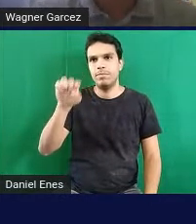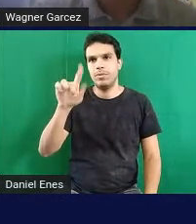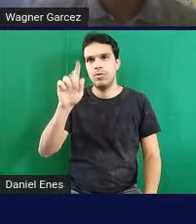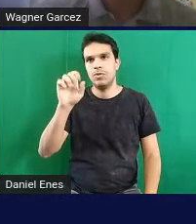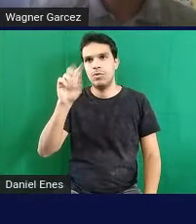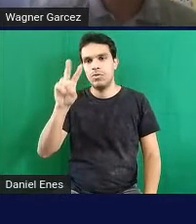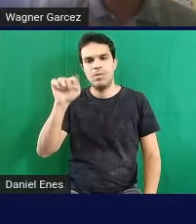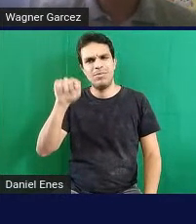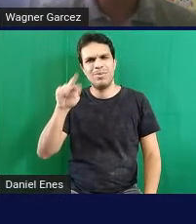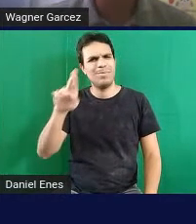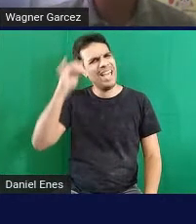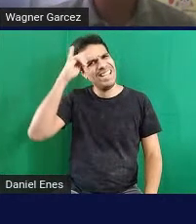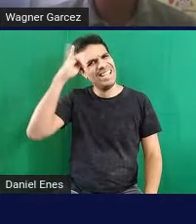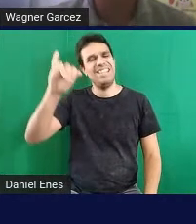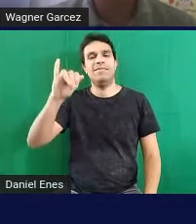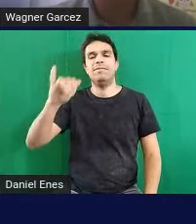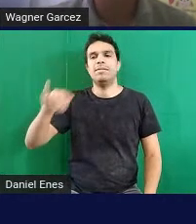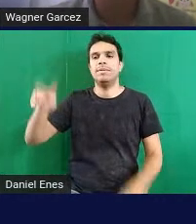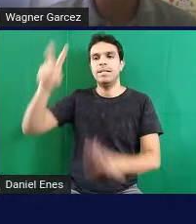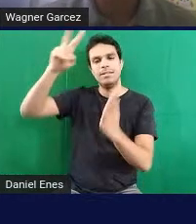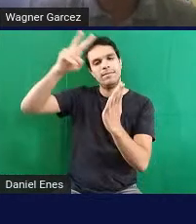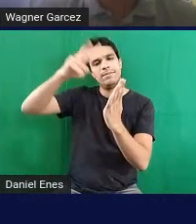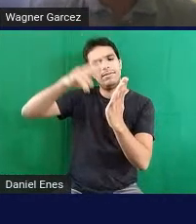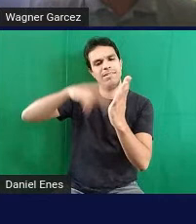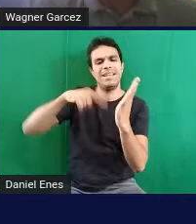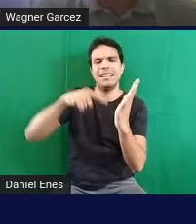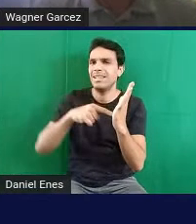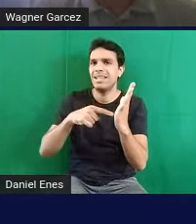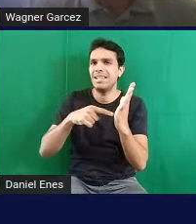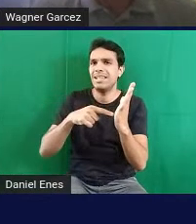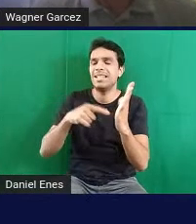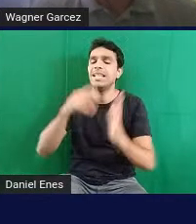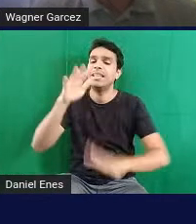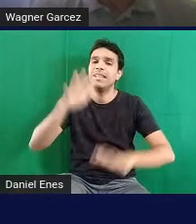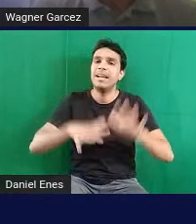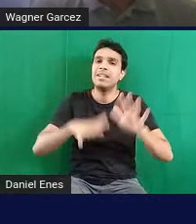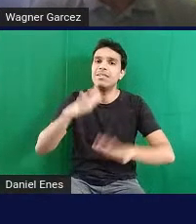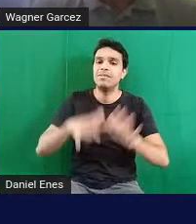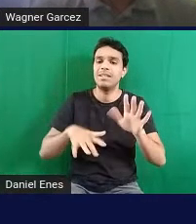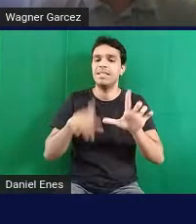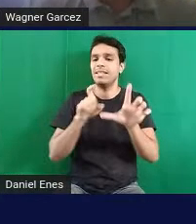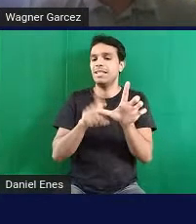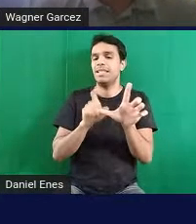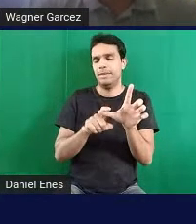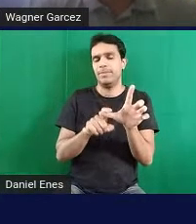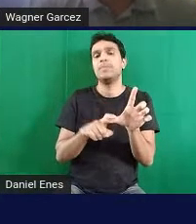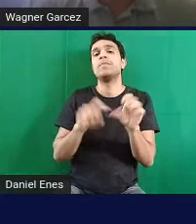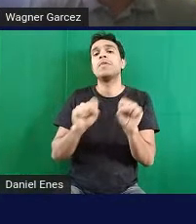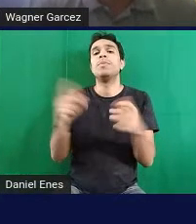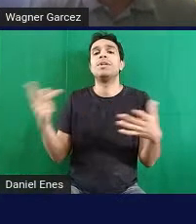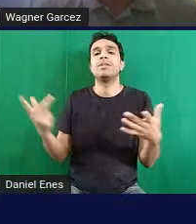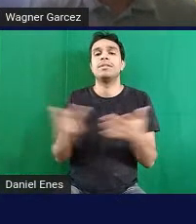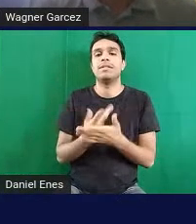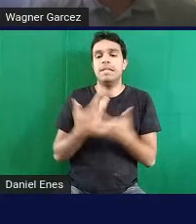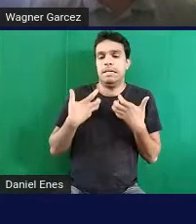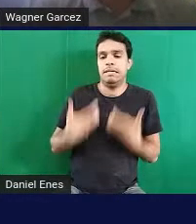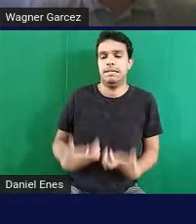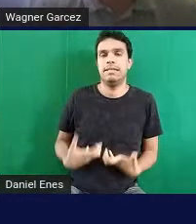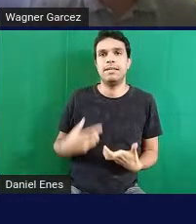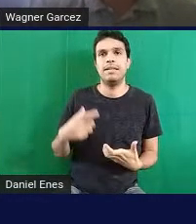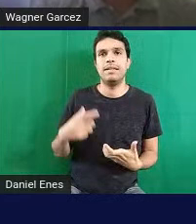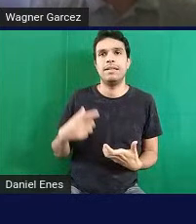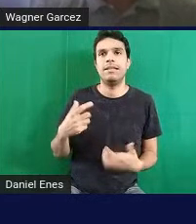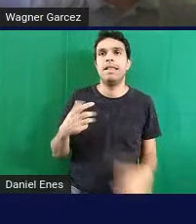porque quando o leitor de tela já vai fazer essa leitura, dependendo do hiperlink, ele fica muito cansativo, várias